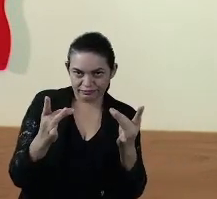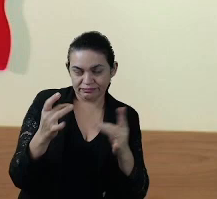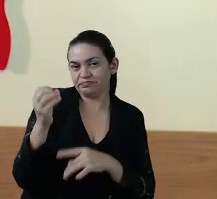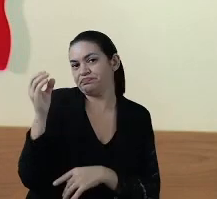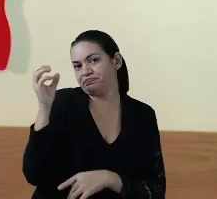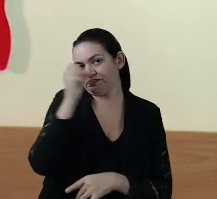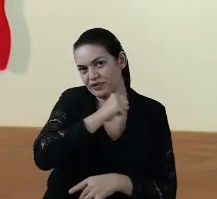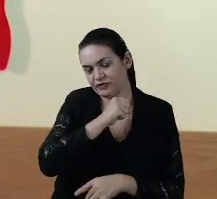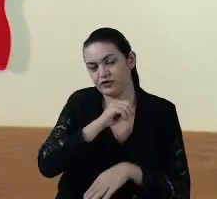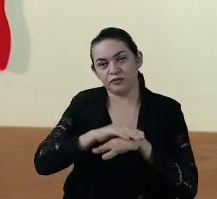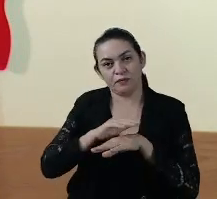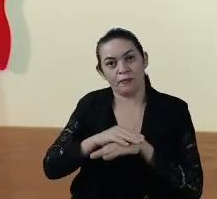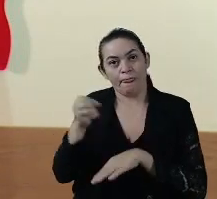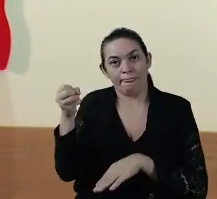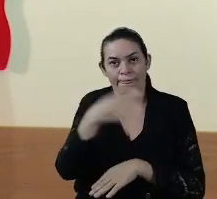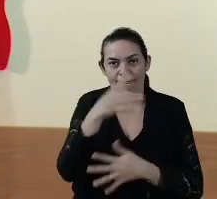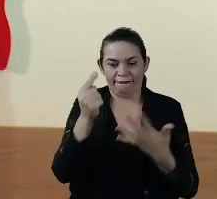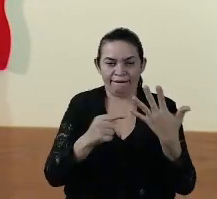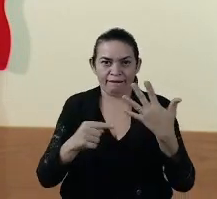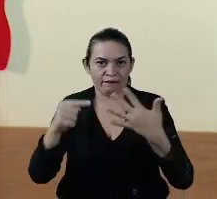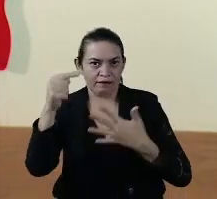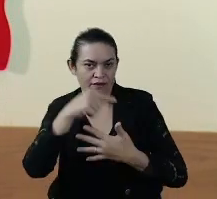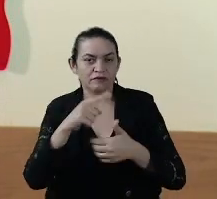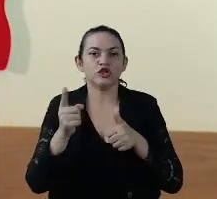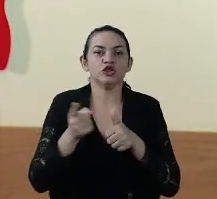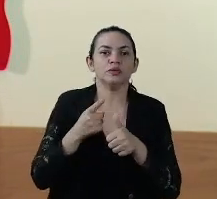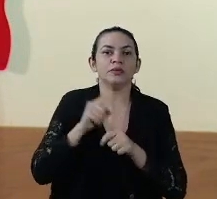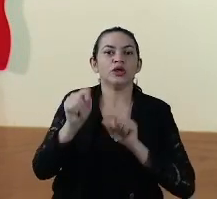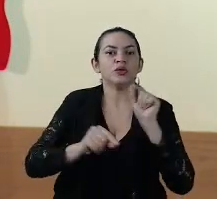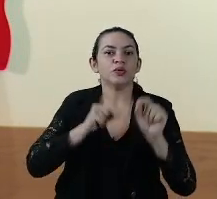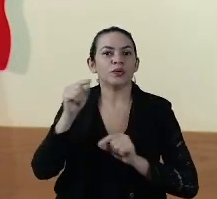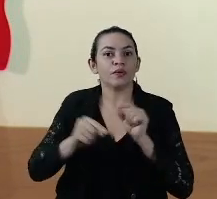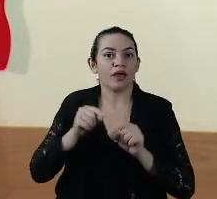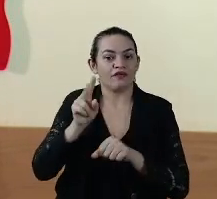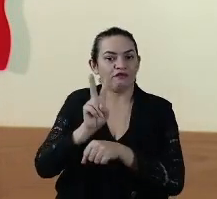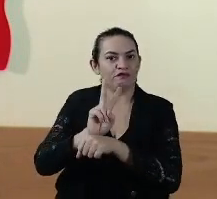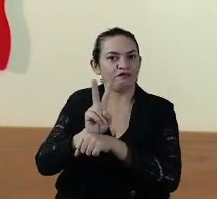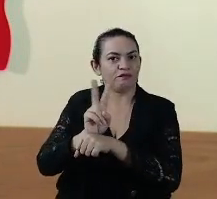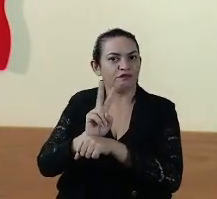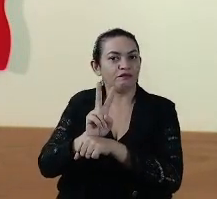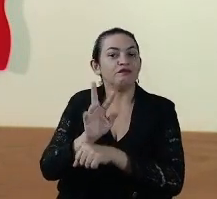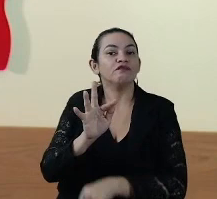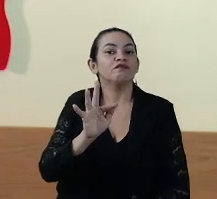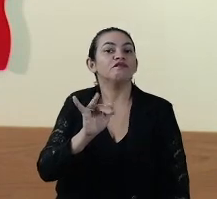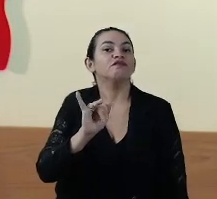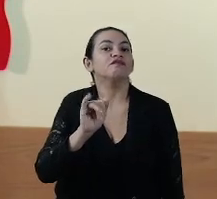brevemente. As novas medidas estão, em primeiro lugar, no território da fiscalização.